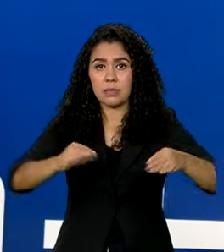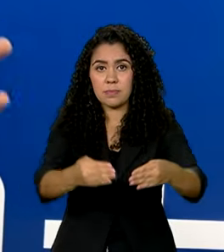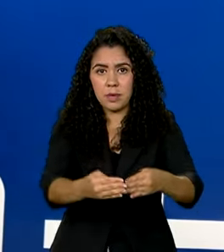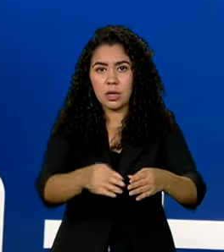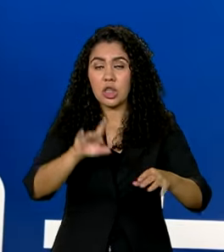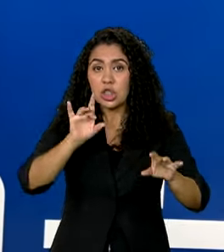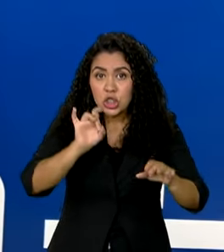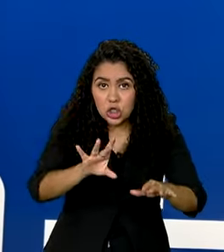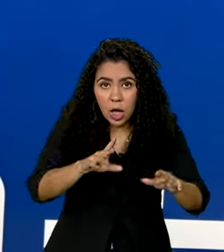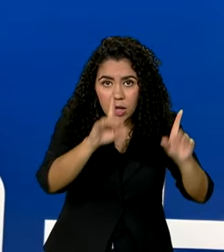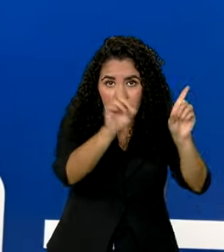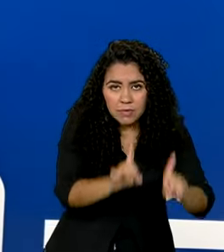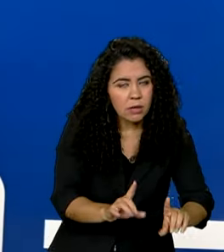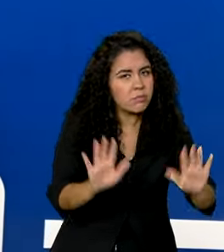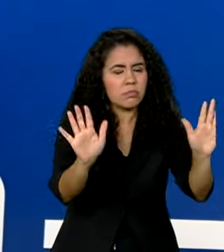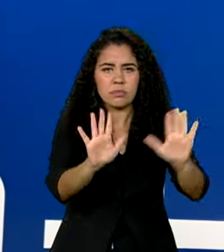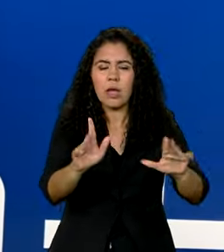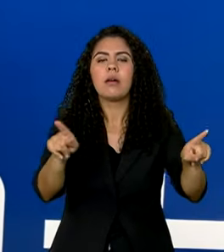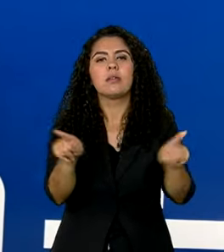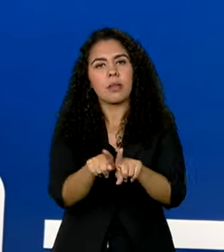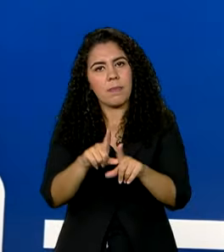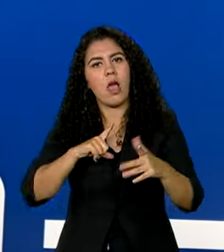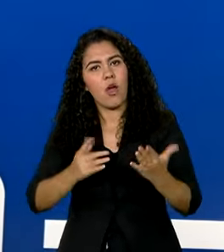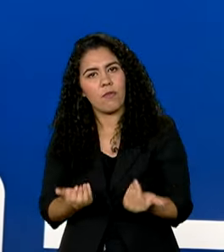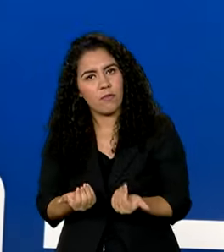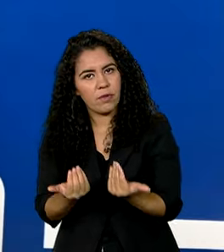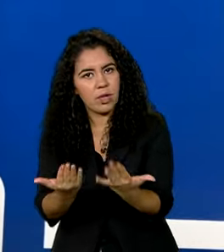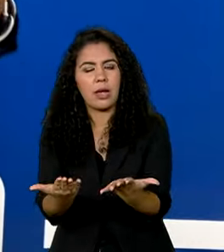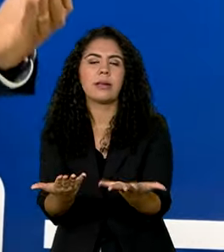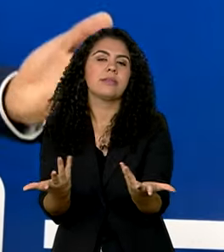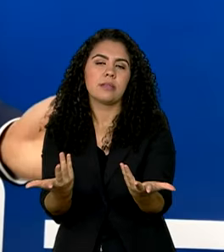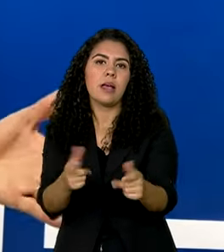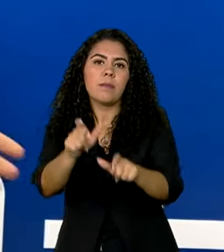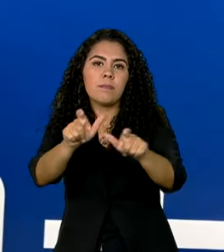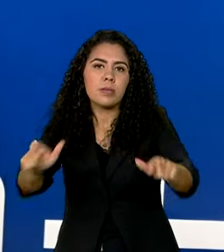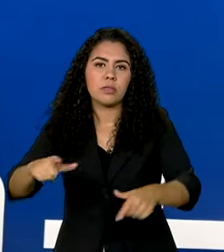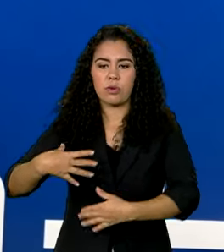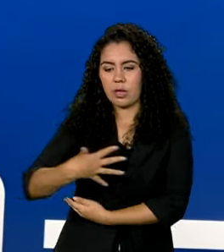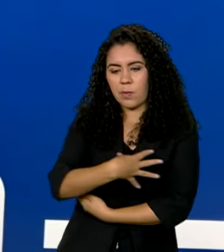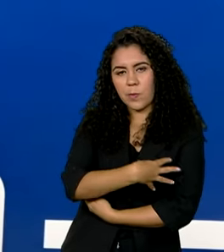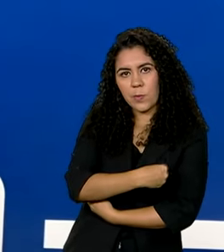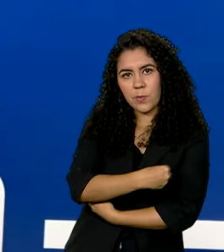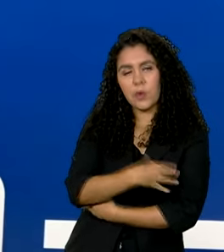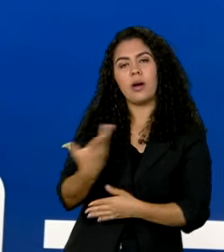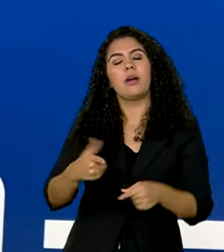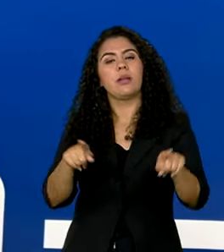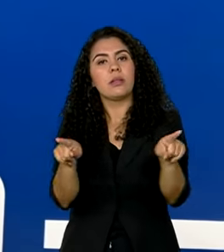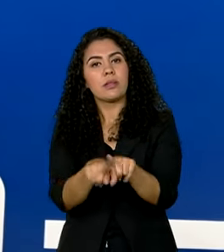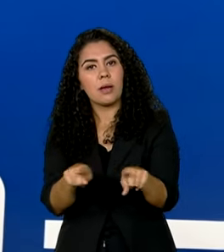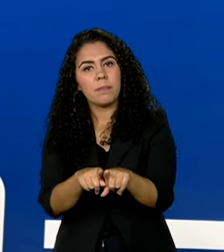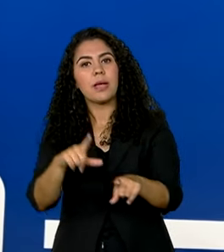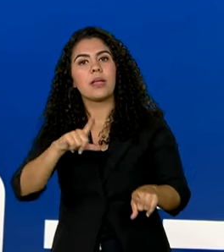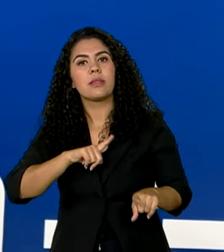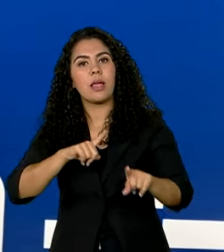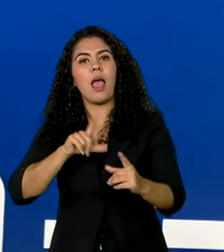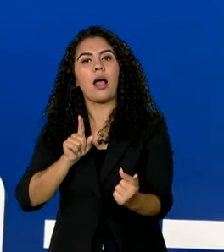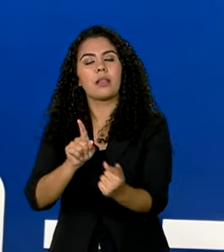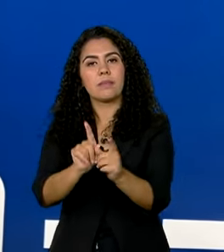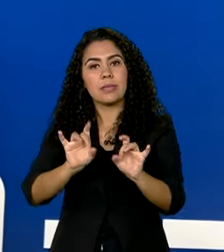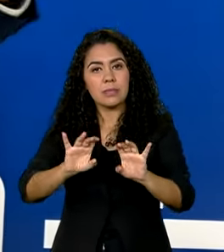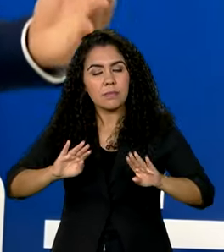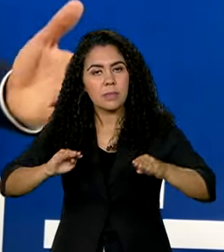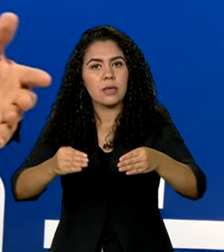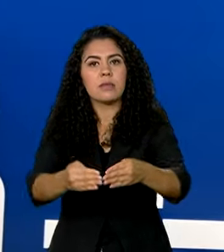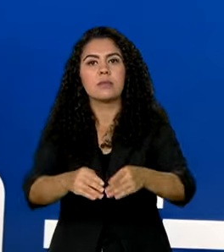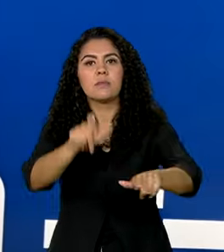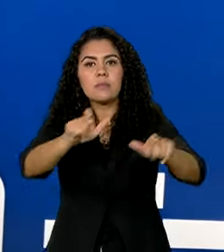às pessoas com deficiência. Nós temos atendimento especializado para a pessoa que é lactante. Nós temos atendimento especializado para as pessoas que